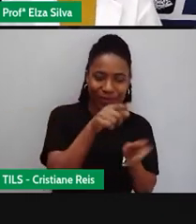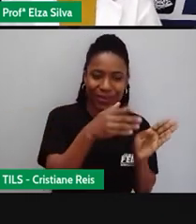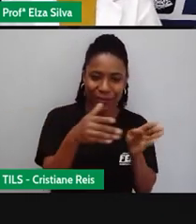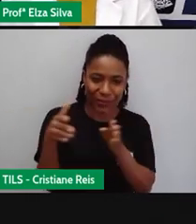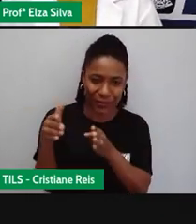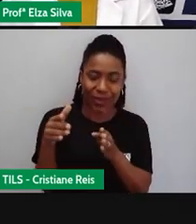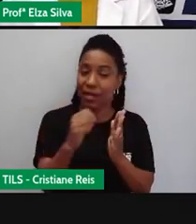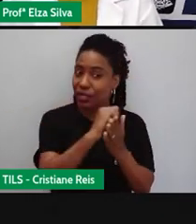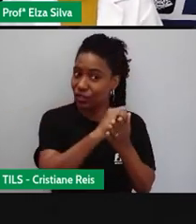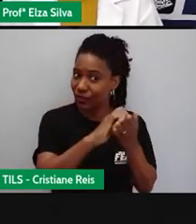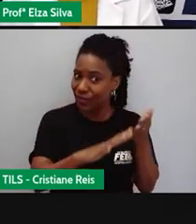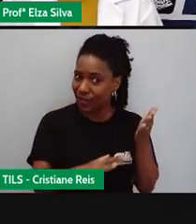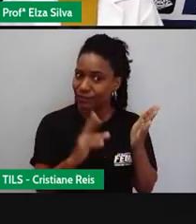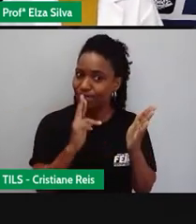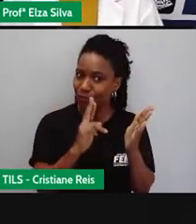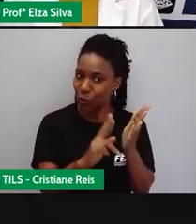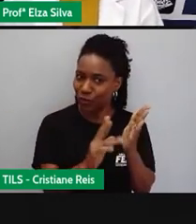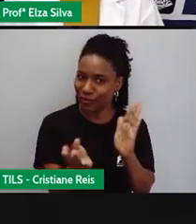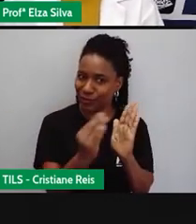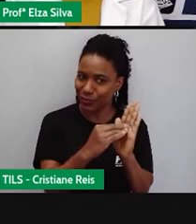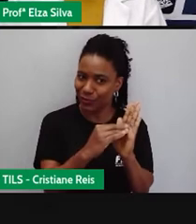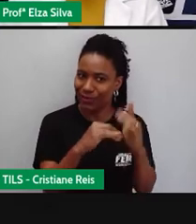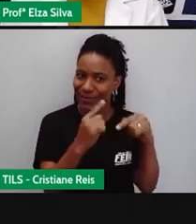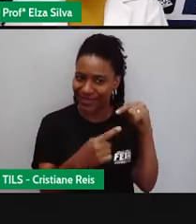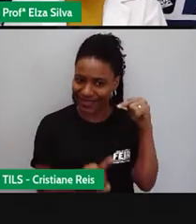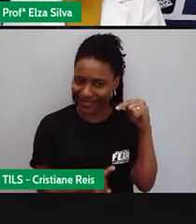caderno. Ok, students? Let's go!